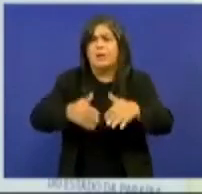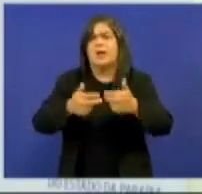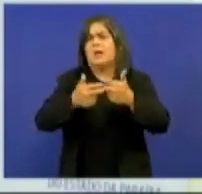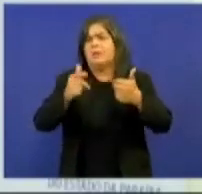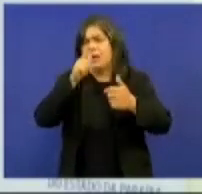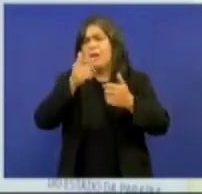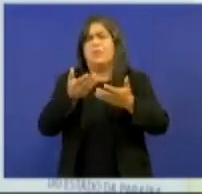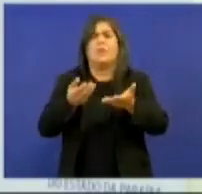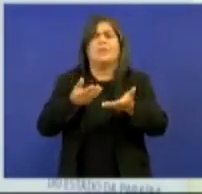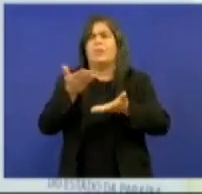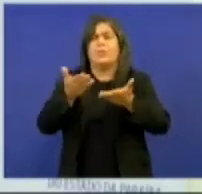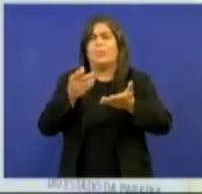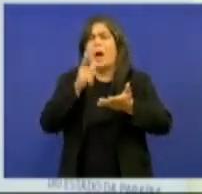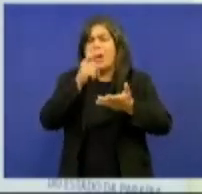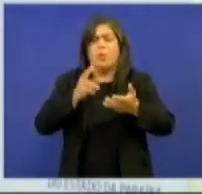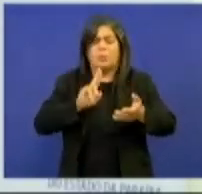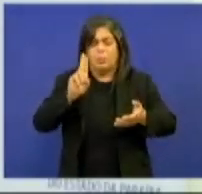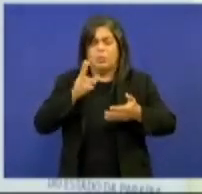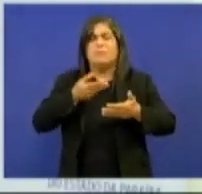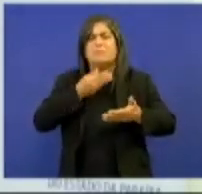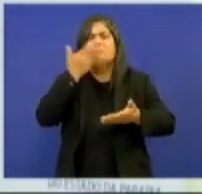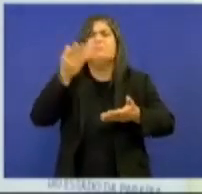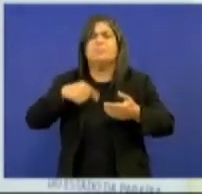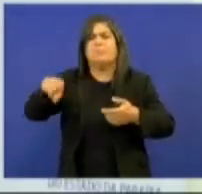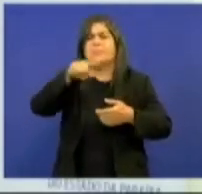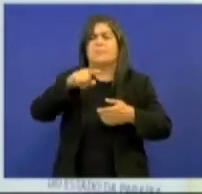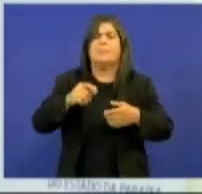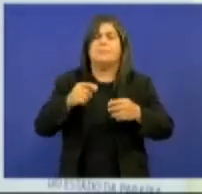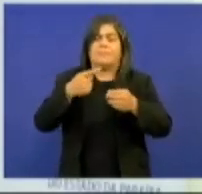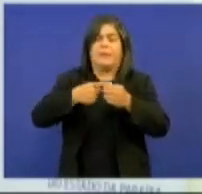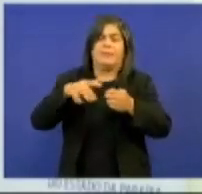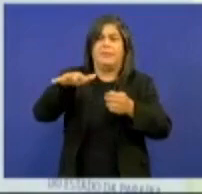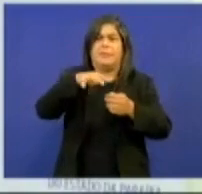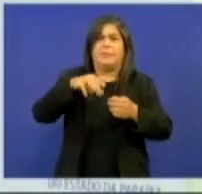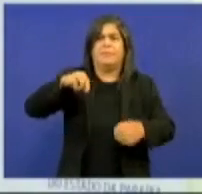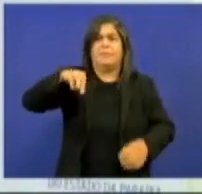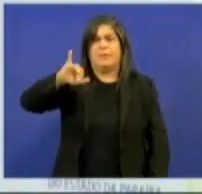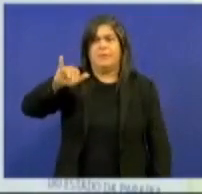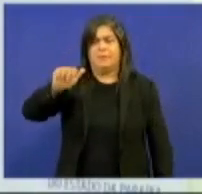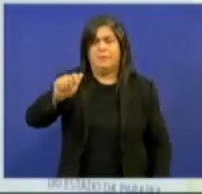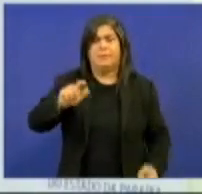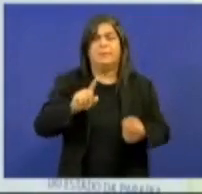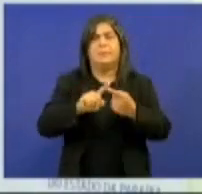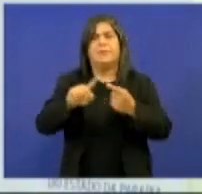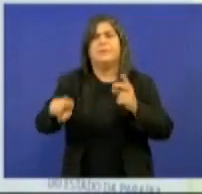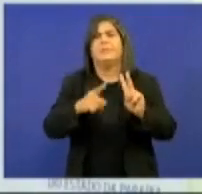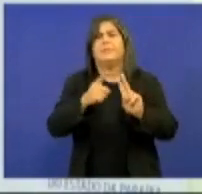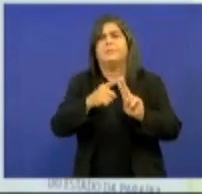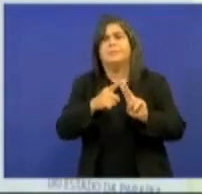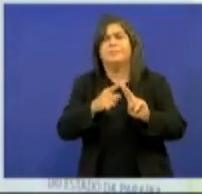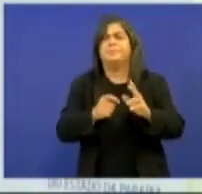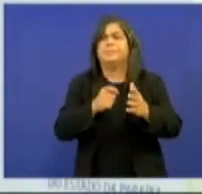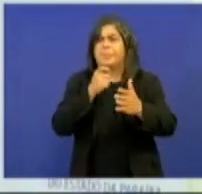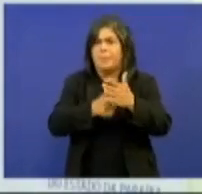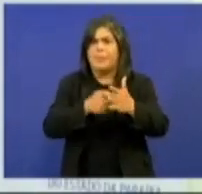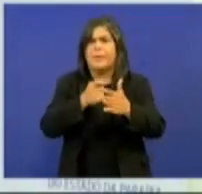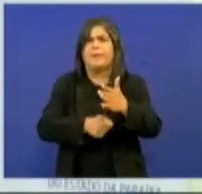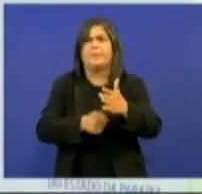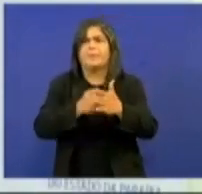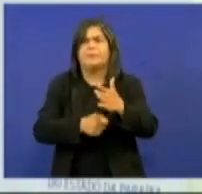de Manaíra. Poder também aqui fazer mais uma cobrança